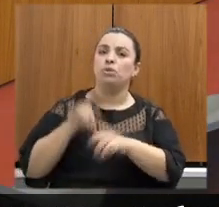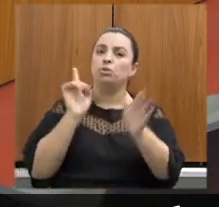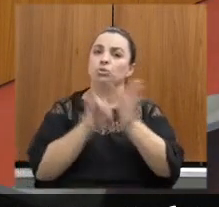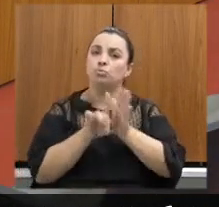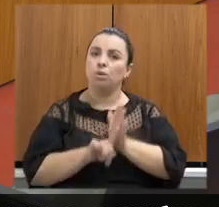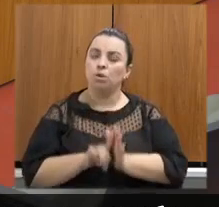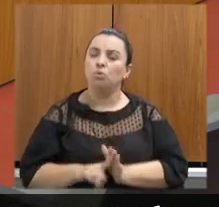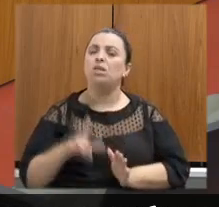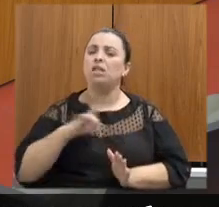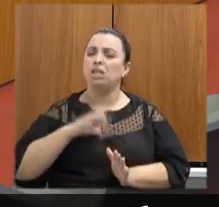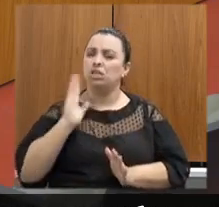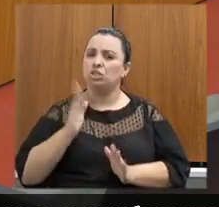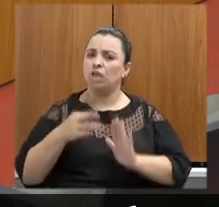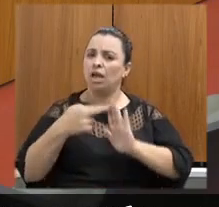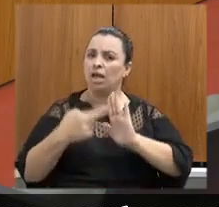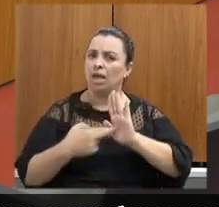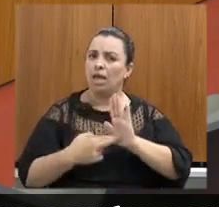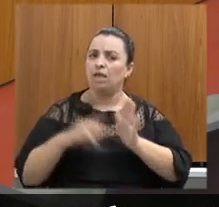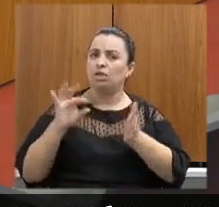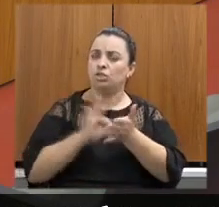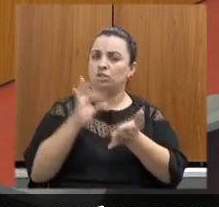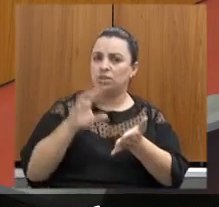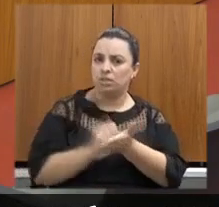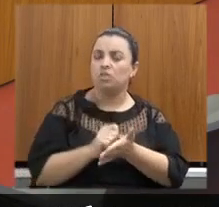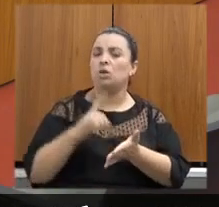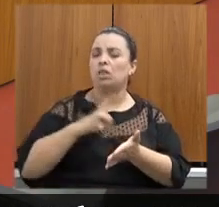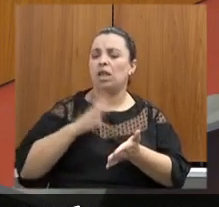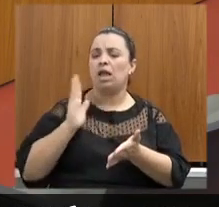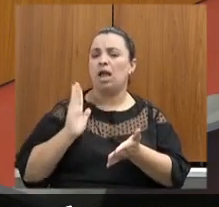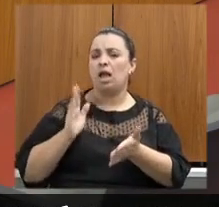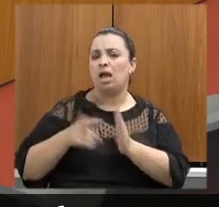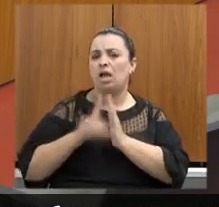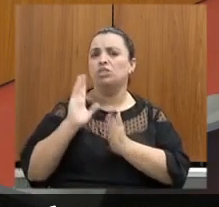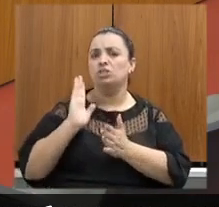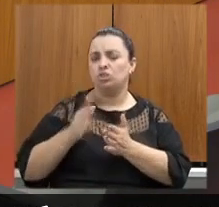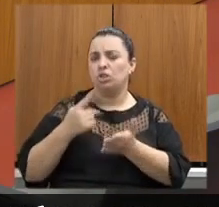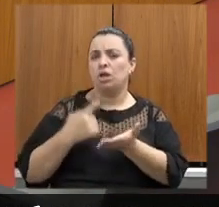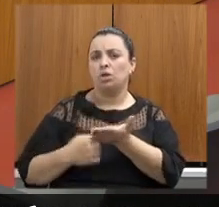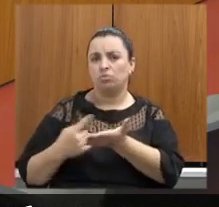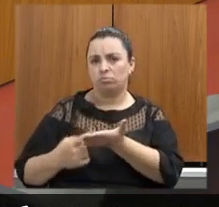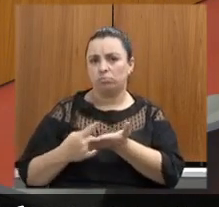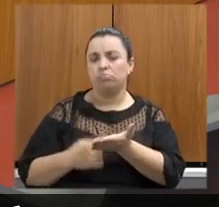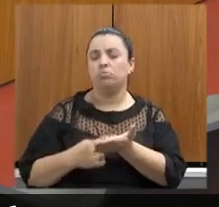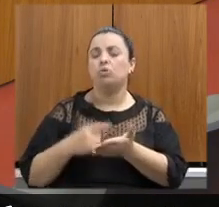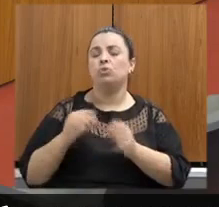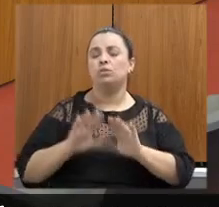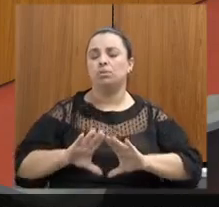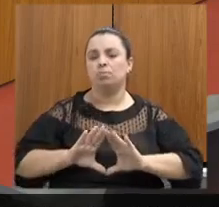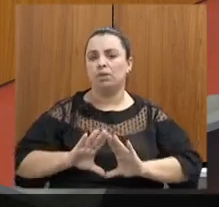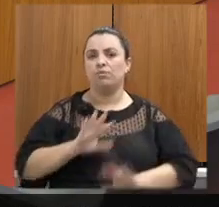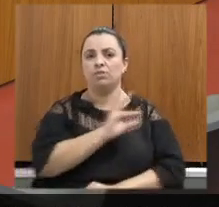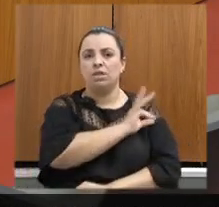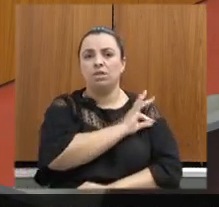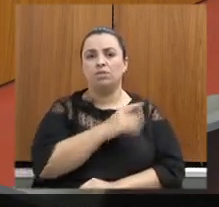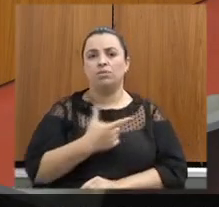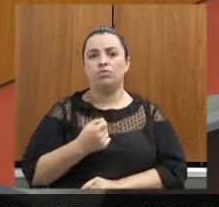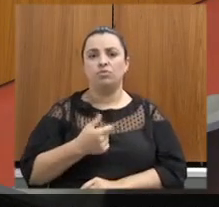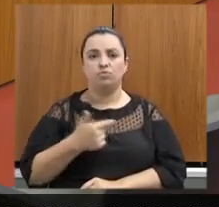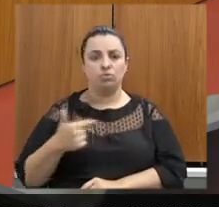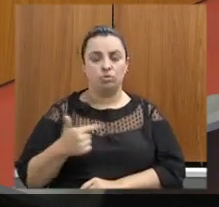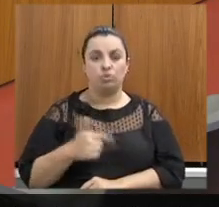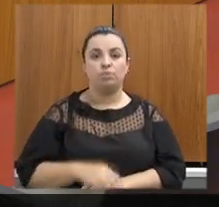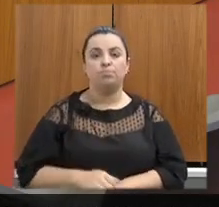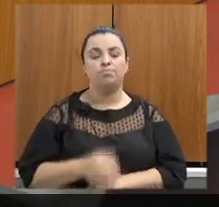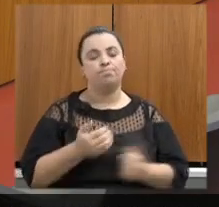regras de inscrição e precedência pré-estabelecidas para as reuniões do Assembleia Fiscaliza em 2022. Passa a palavra